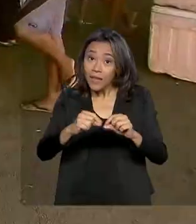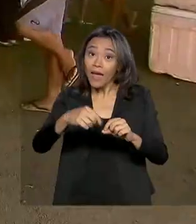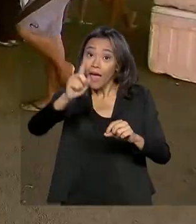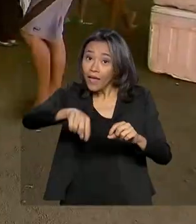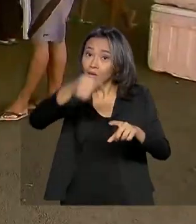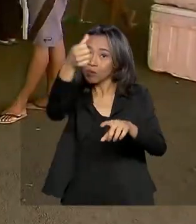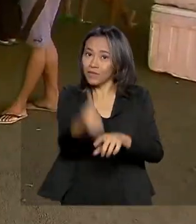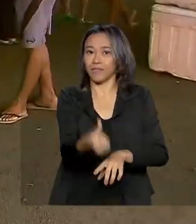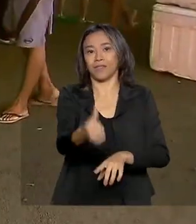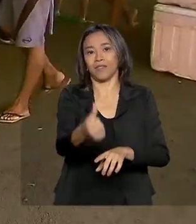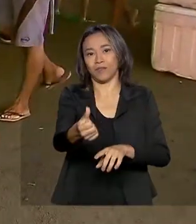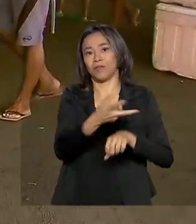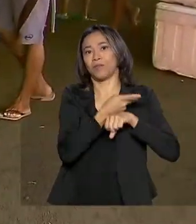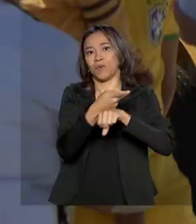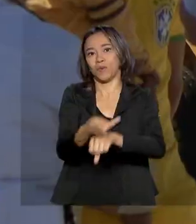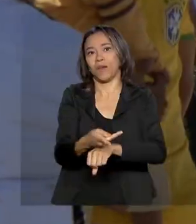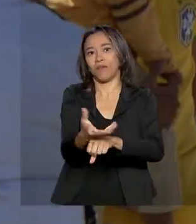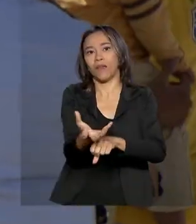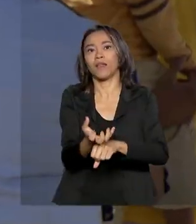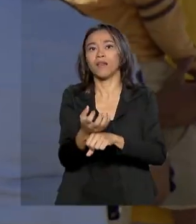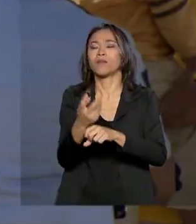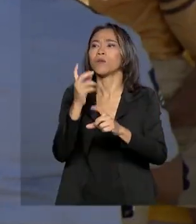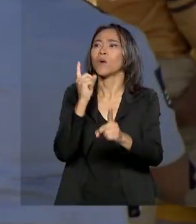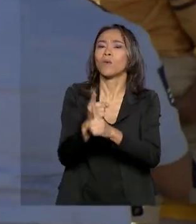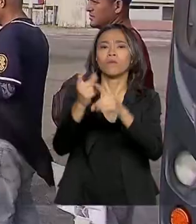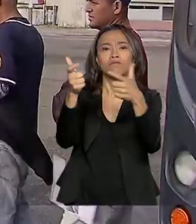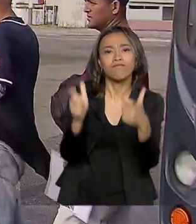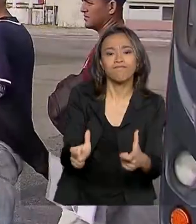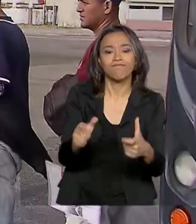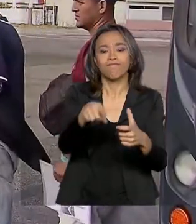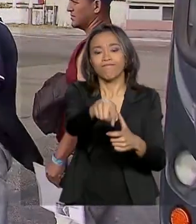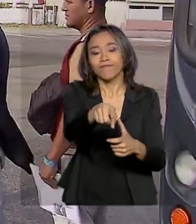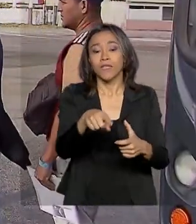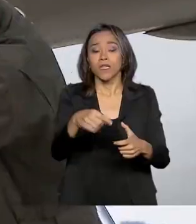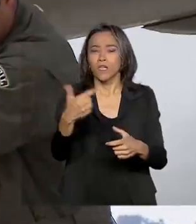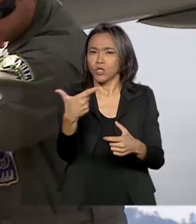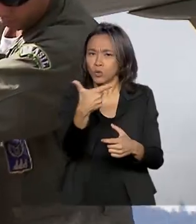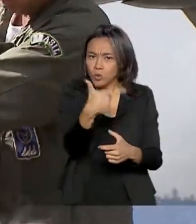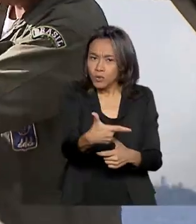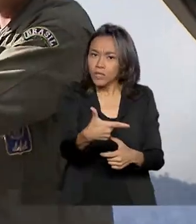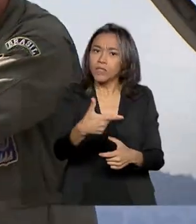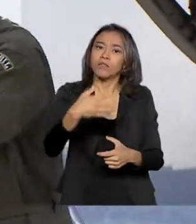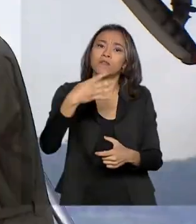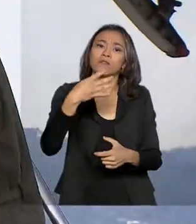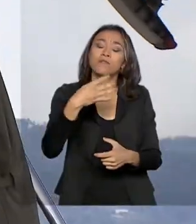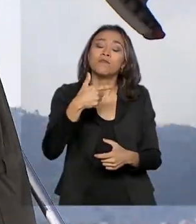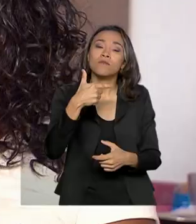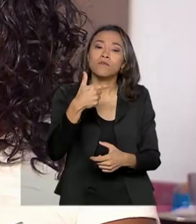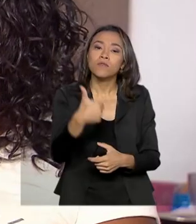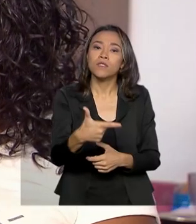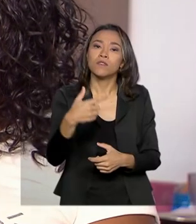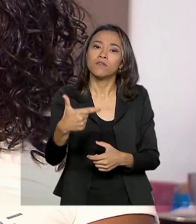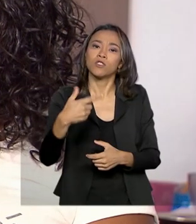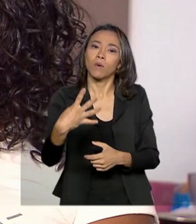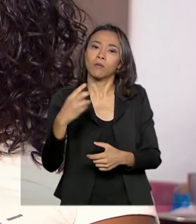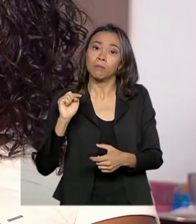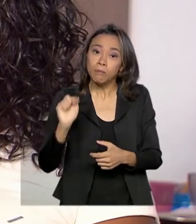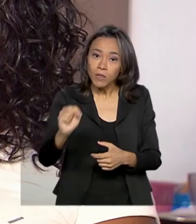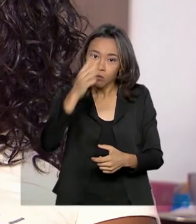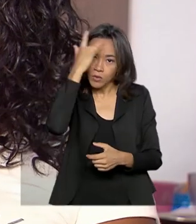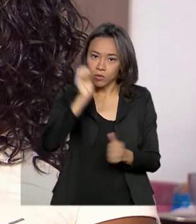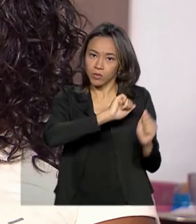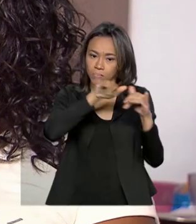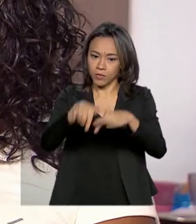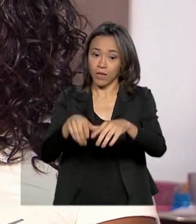venezuelanos em busca de acolhimento, contabilizando a entrada de 224 mil migrantes. Martina, que aos